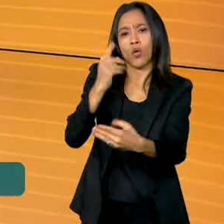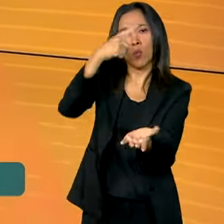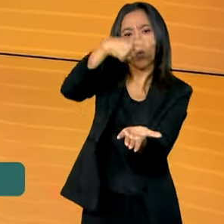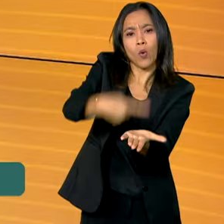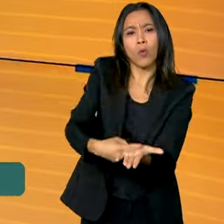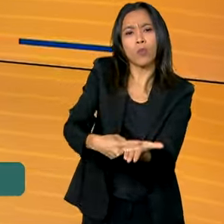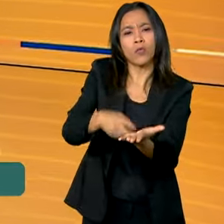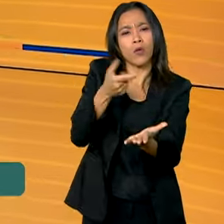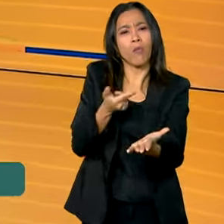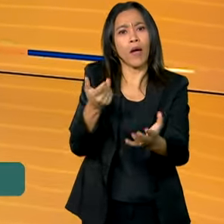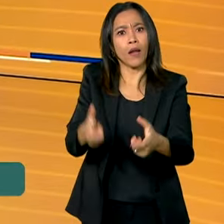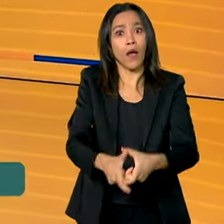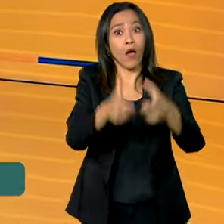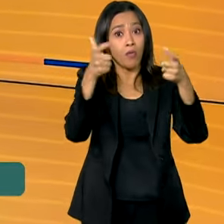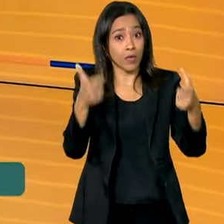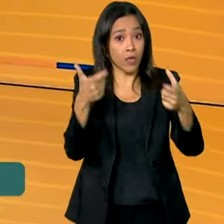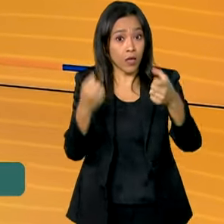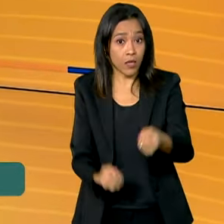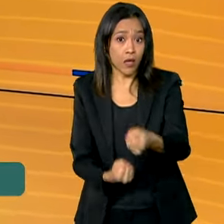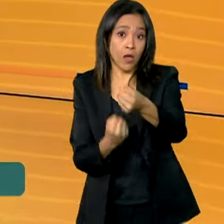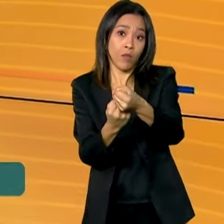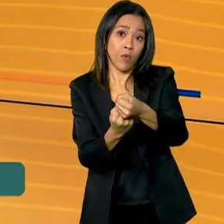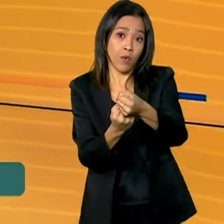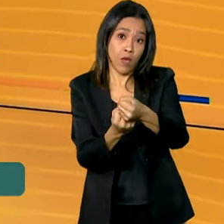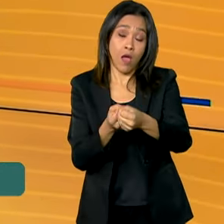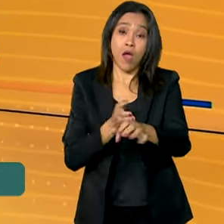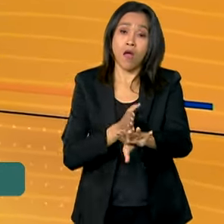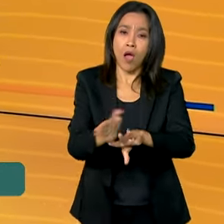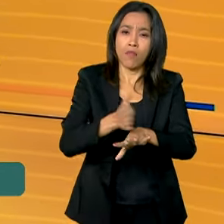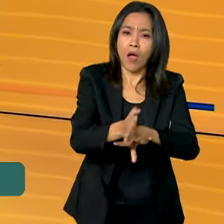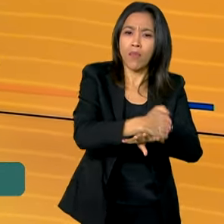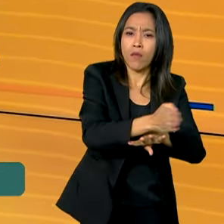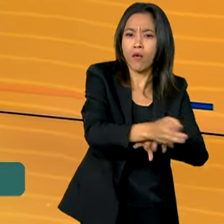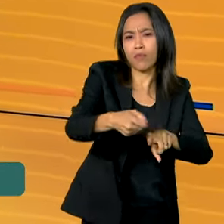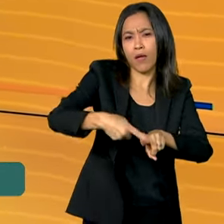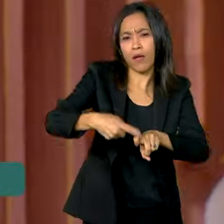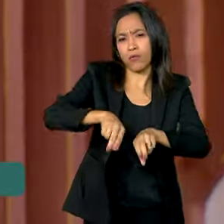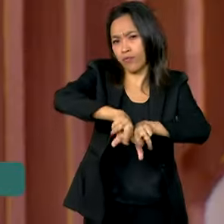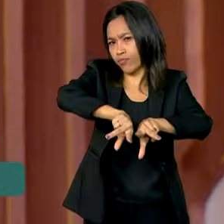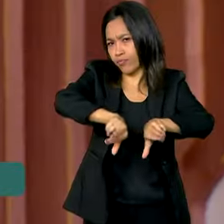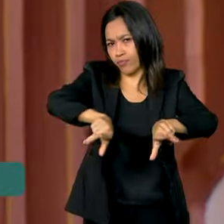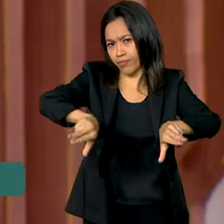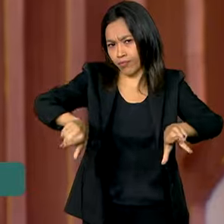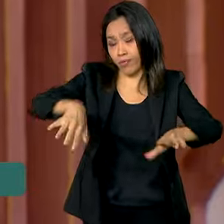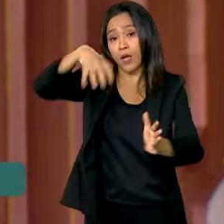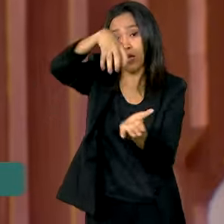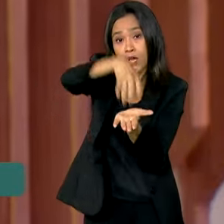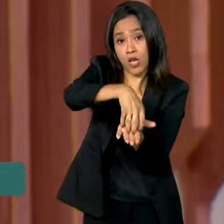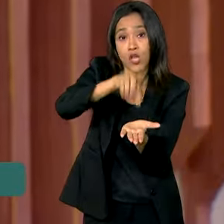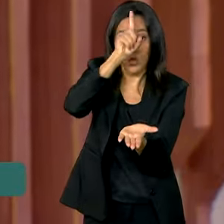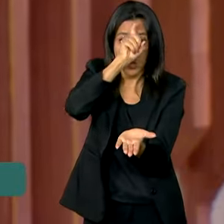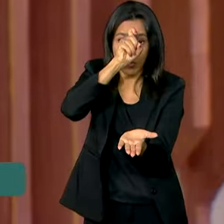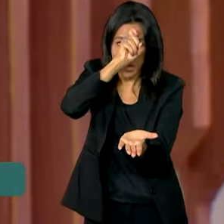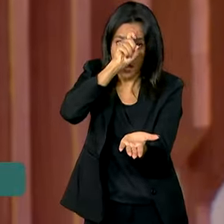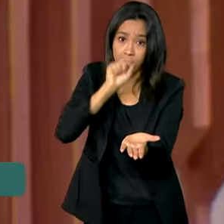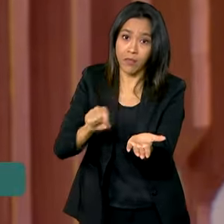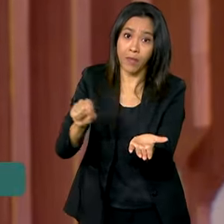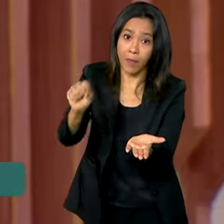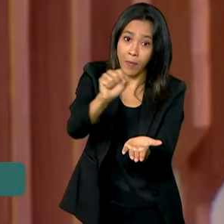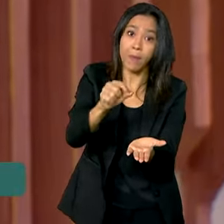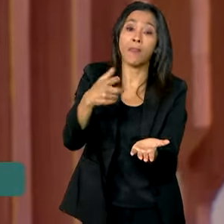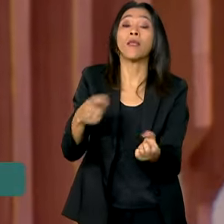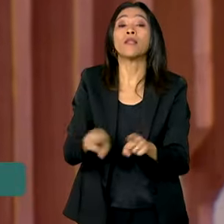ampliar e agilizar o atendimento médico especializado nos hospitais da região. E a pasta também anunciou ações de